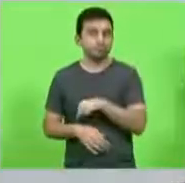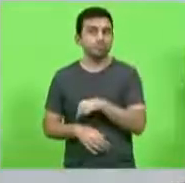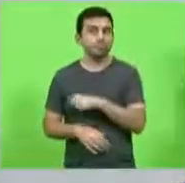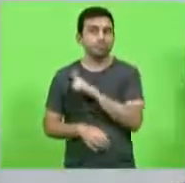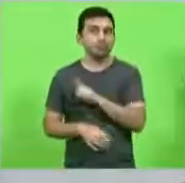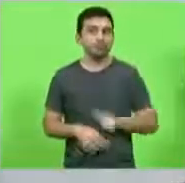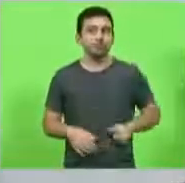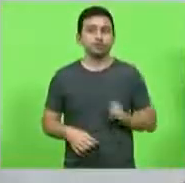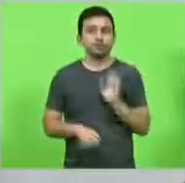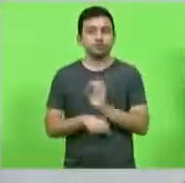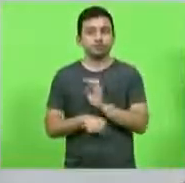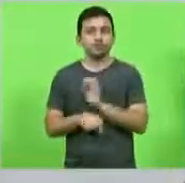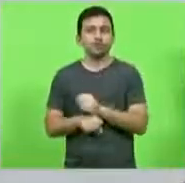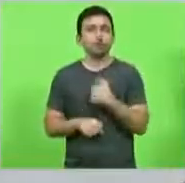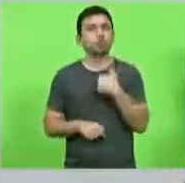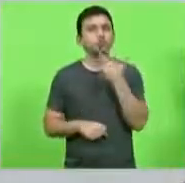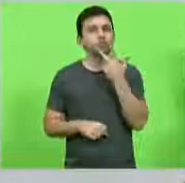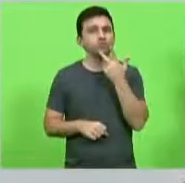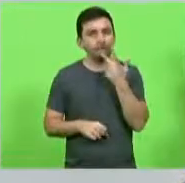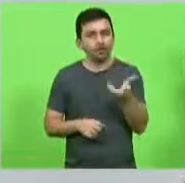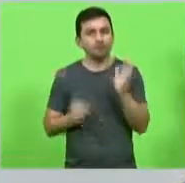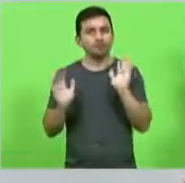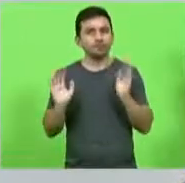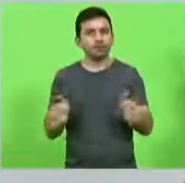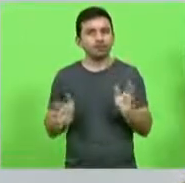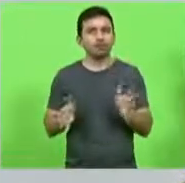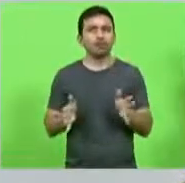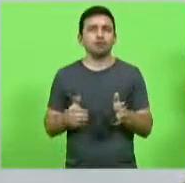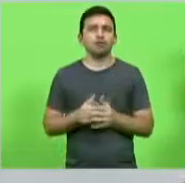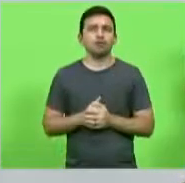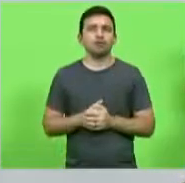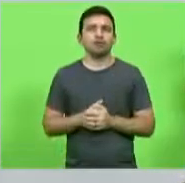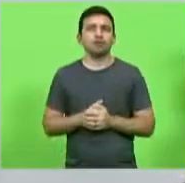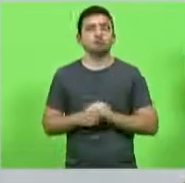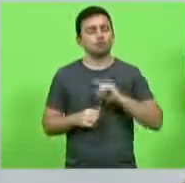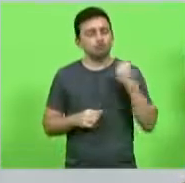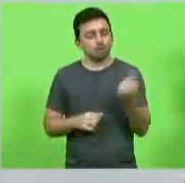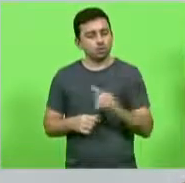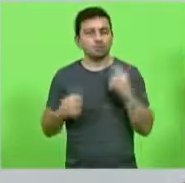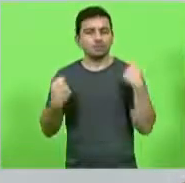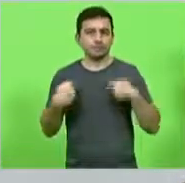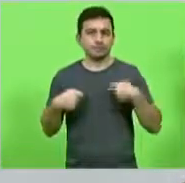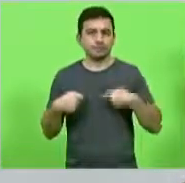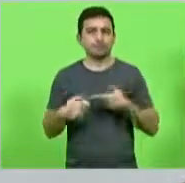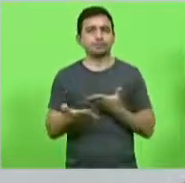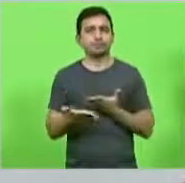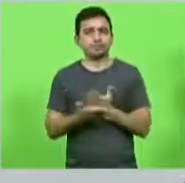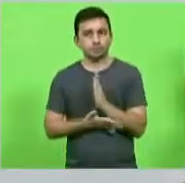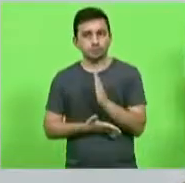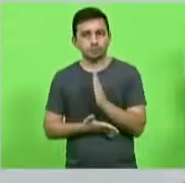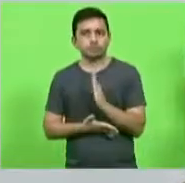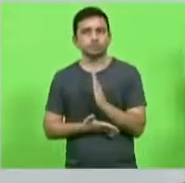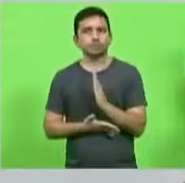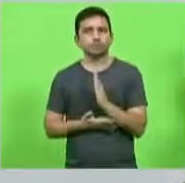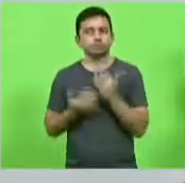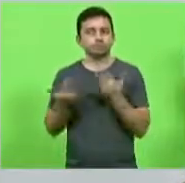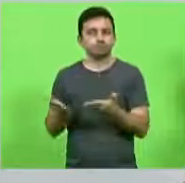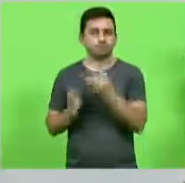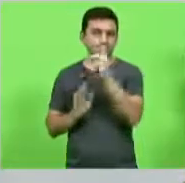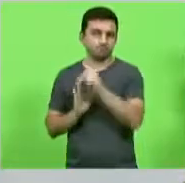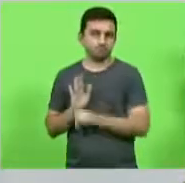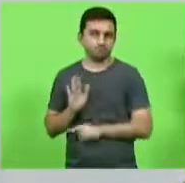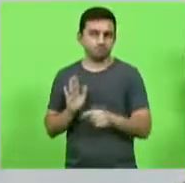no qual eu já falei aqui na tribuna e nós precisamos aprovar esse